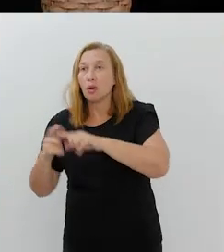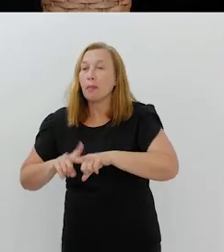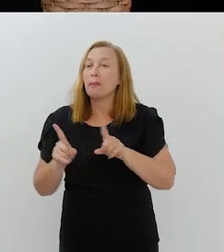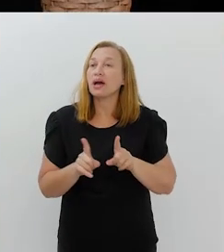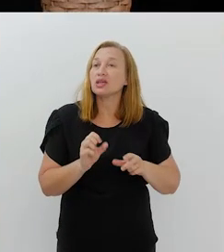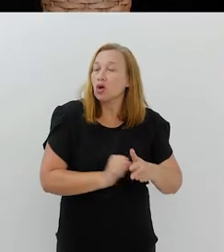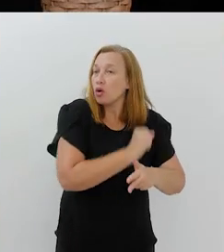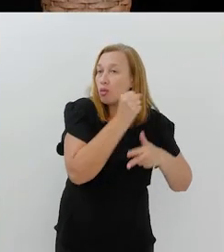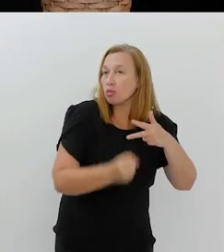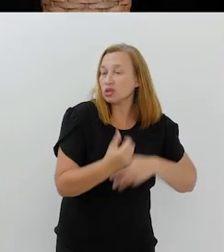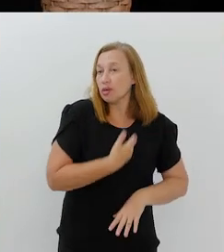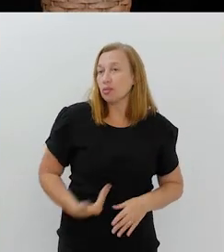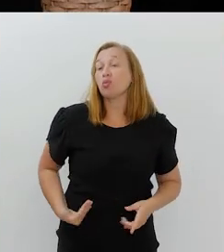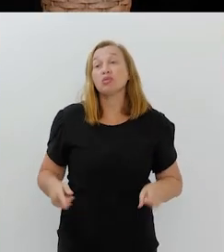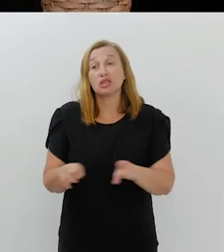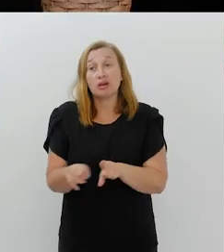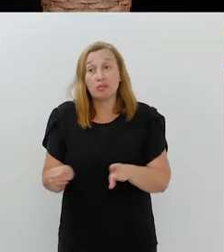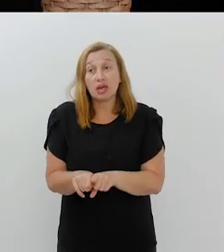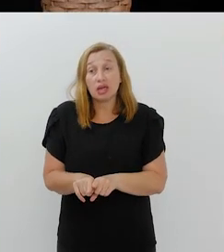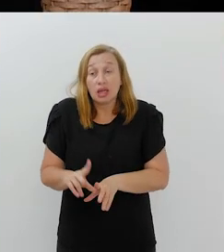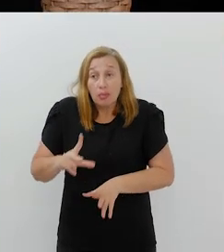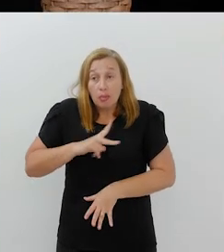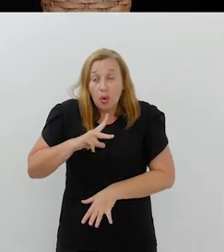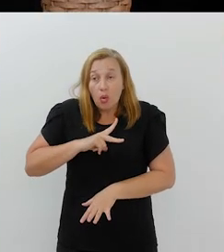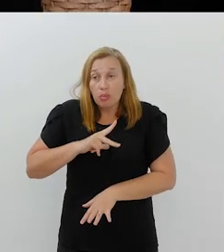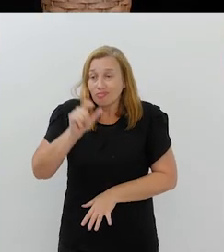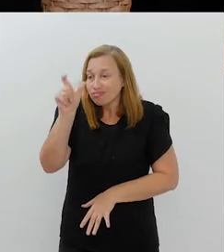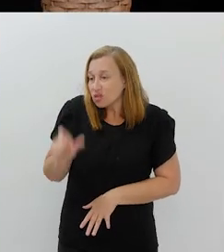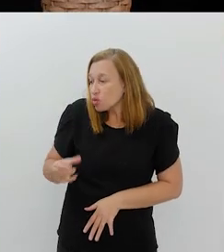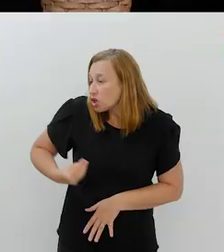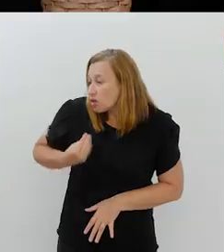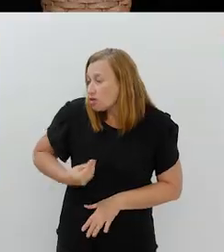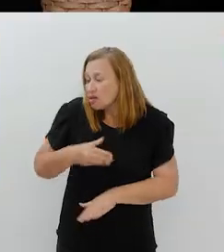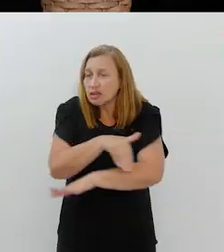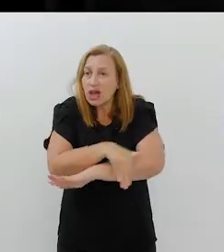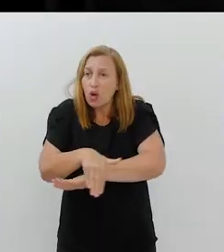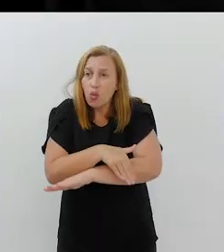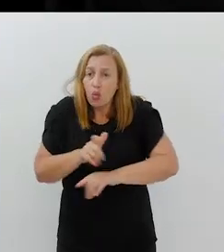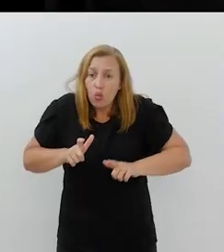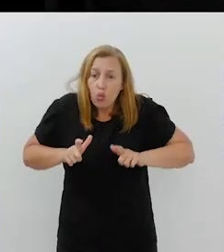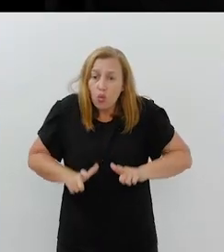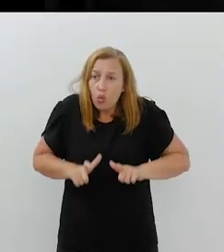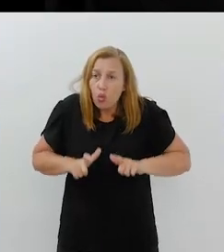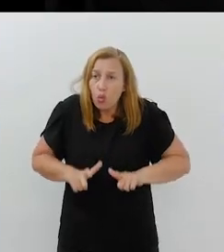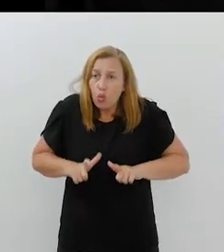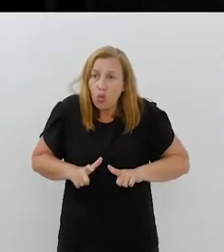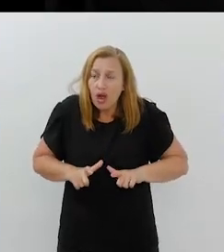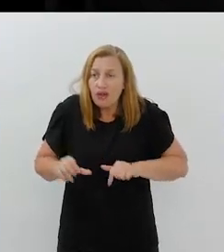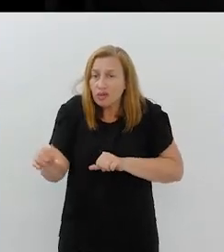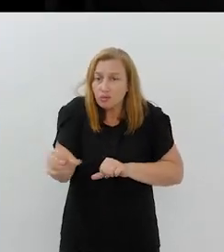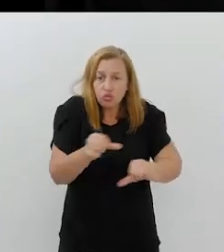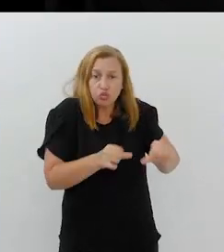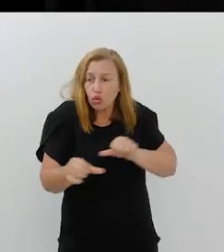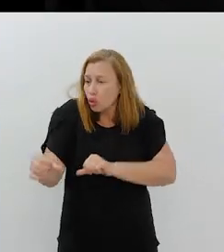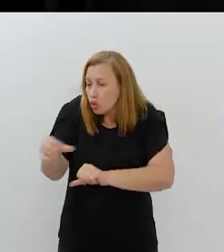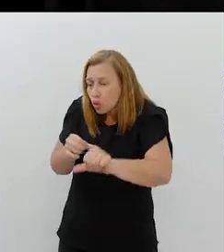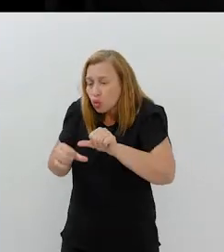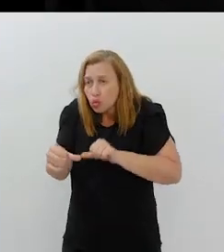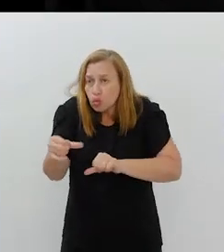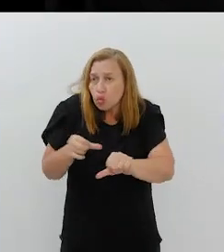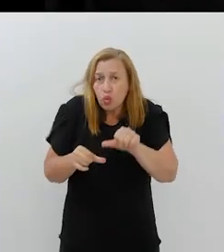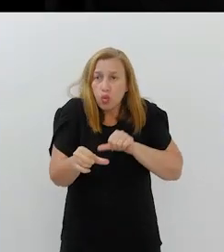só das instituições, mas também do poder público e do próprio morador. Então, é um espaço onde vai se estar